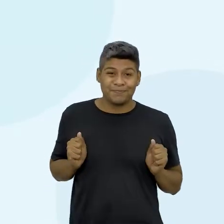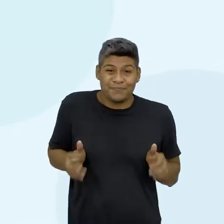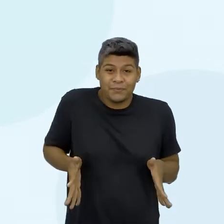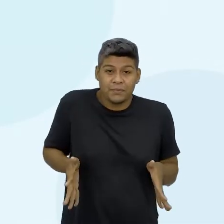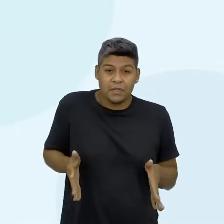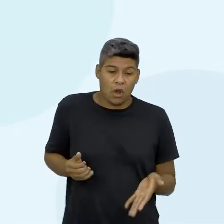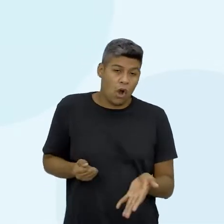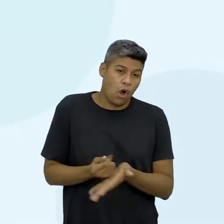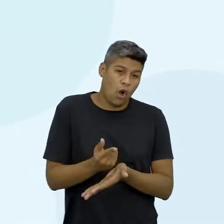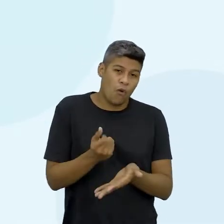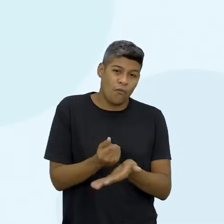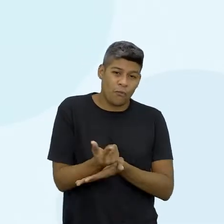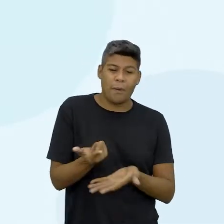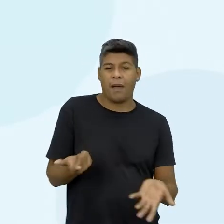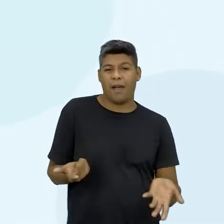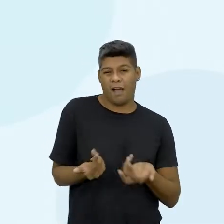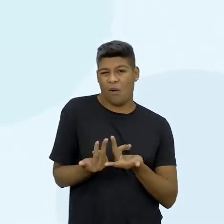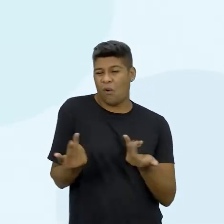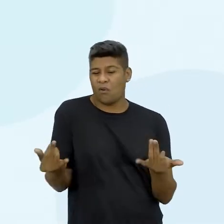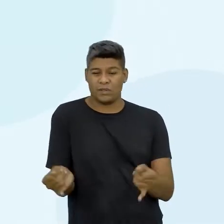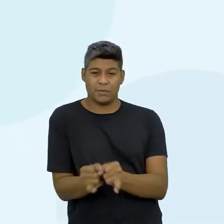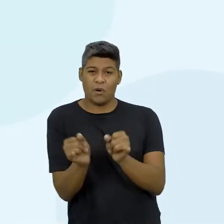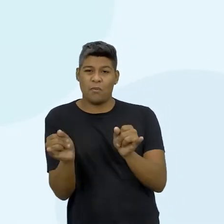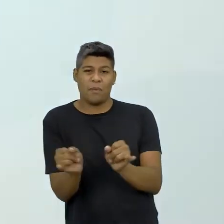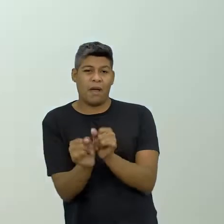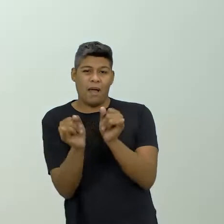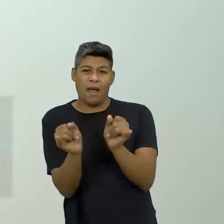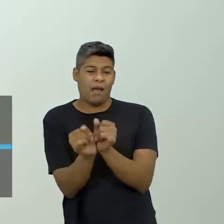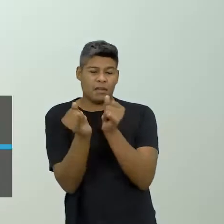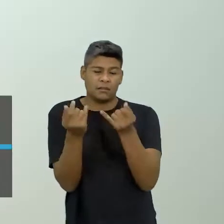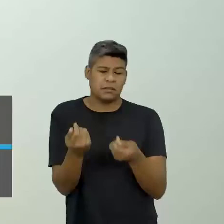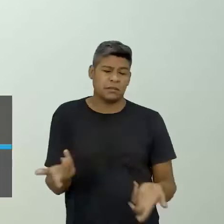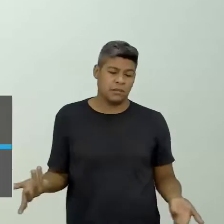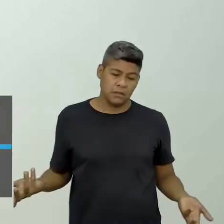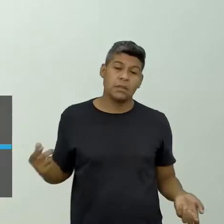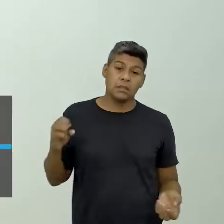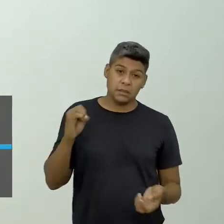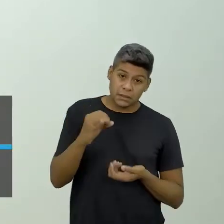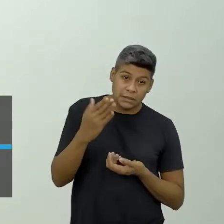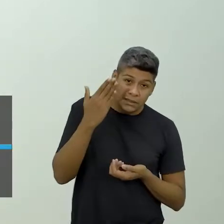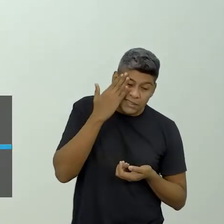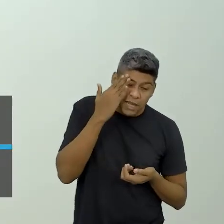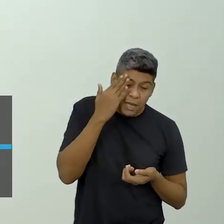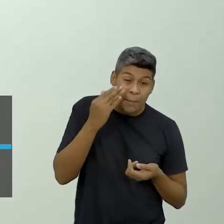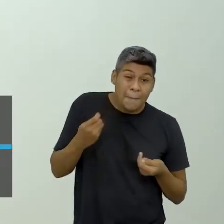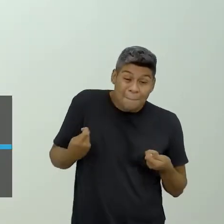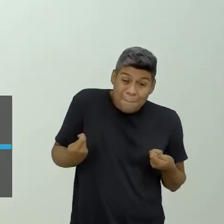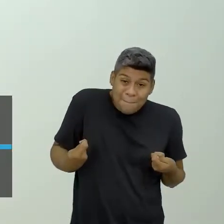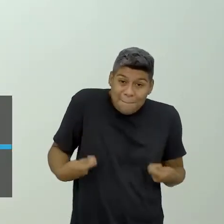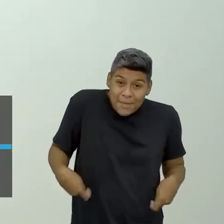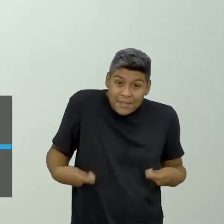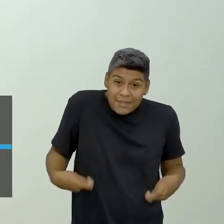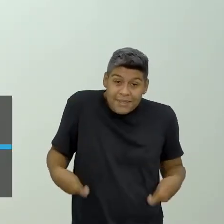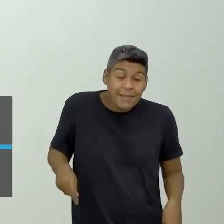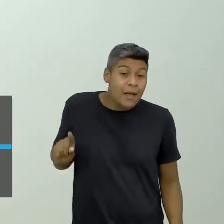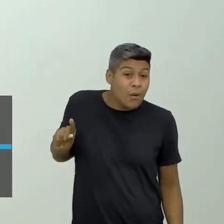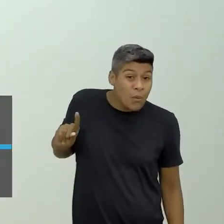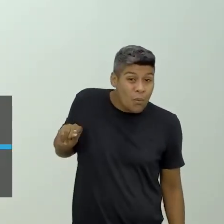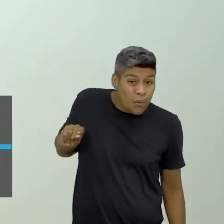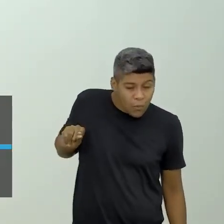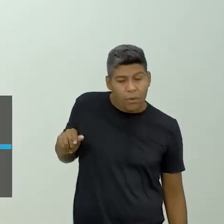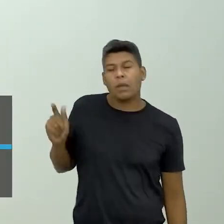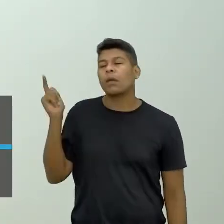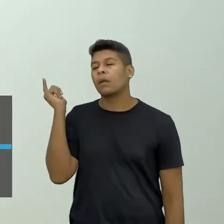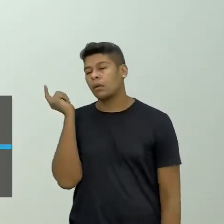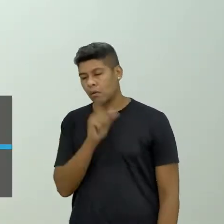gastar com supérfluos, com coisas desnecessárias. Então, se a gente sabe exatamente o que a gente precisa, a gente